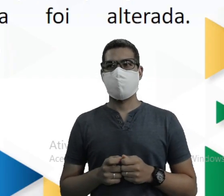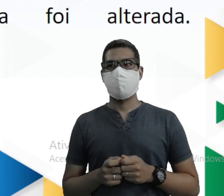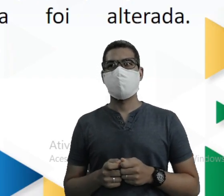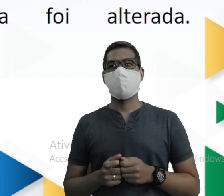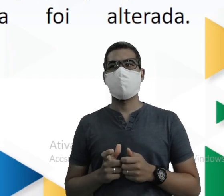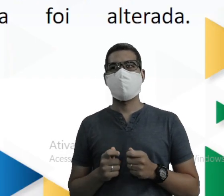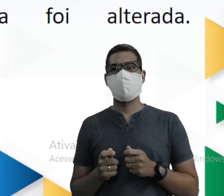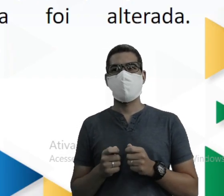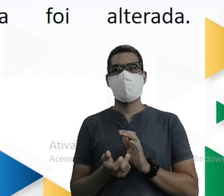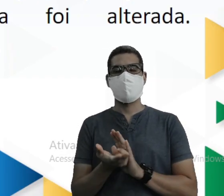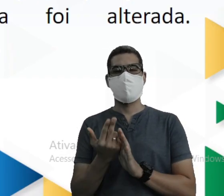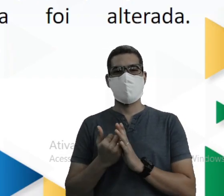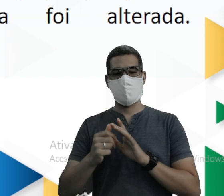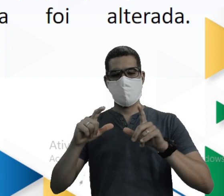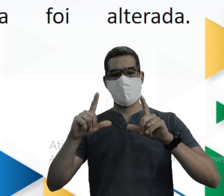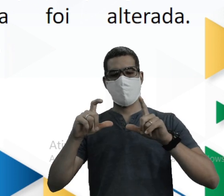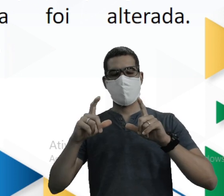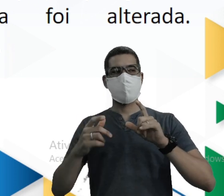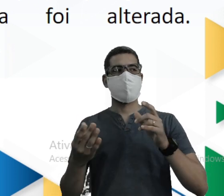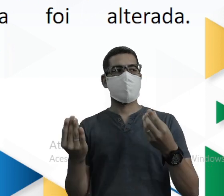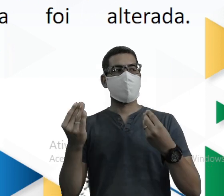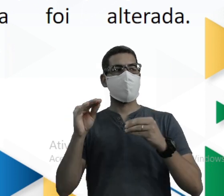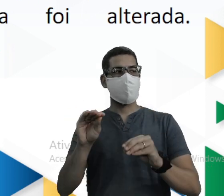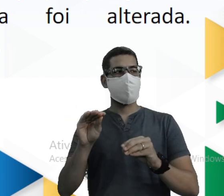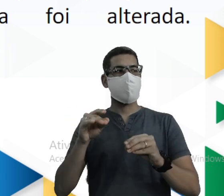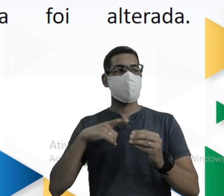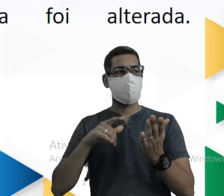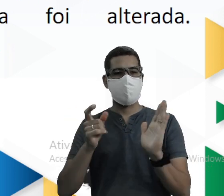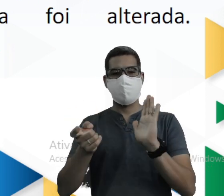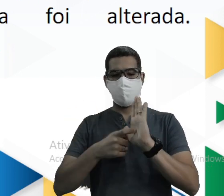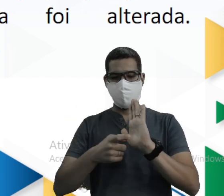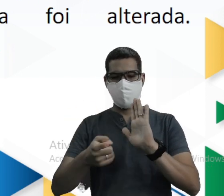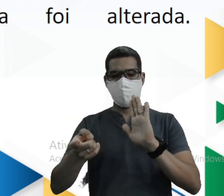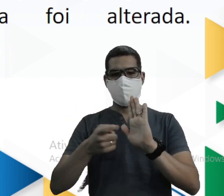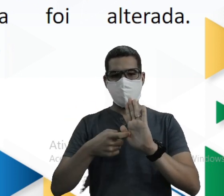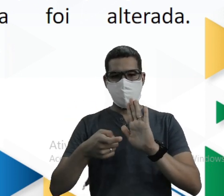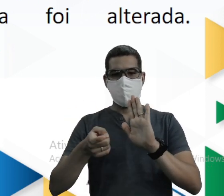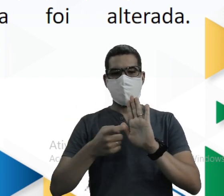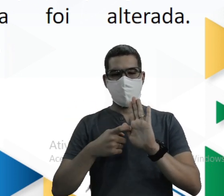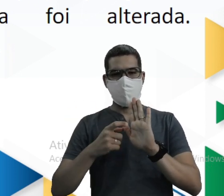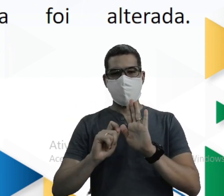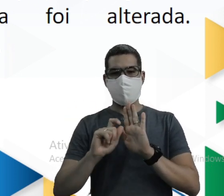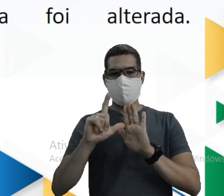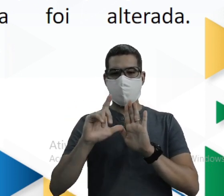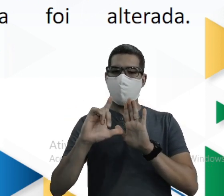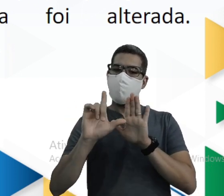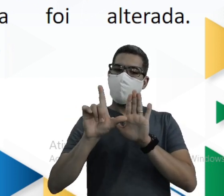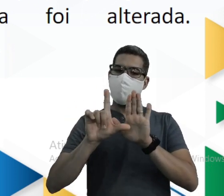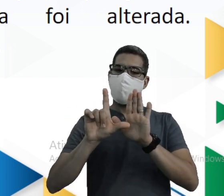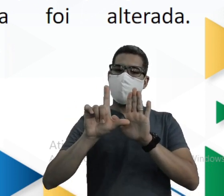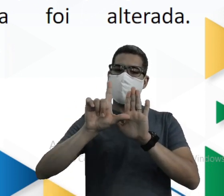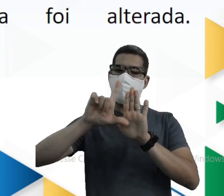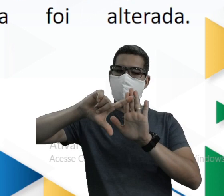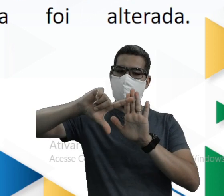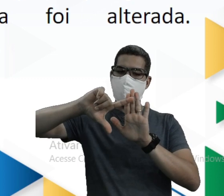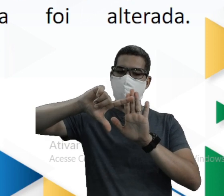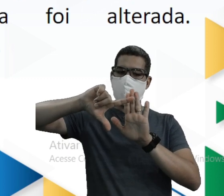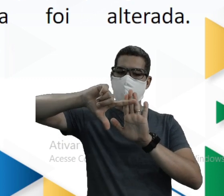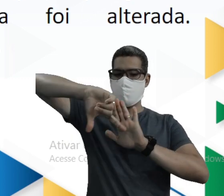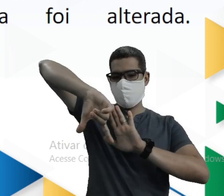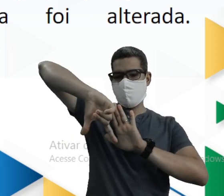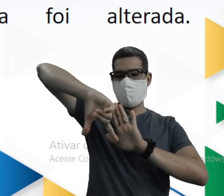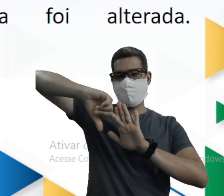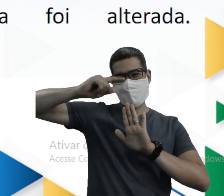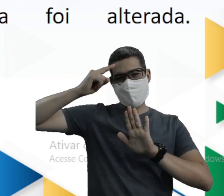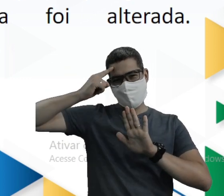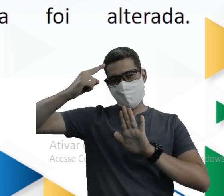Uma fotografia A minha fotografia Após clicar algumas vezes Na posição destaque A posição da fotografia Foi alterada Então ela